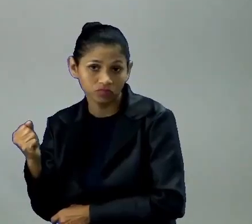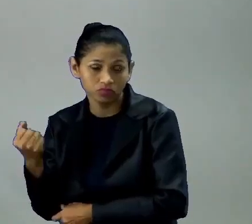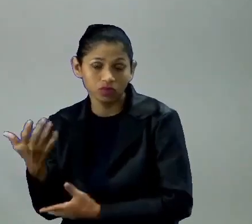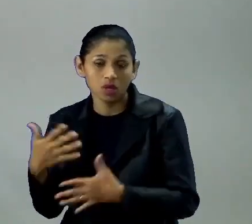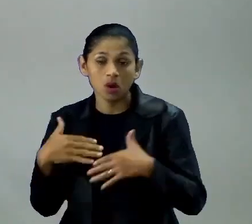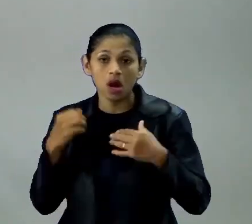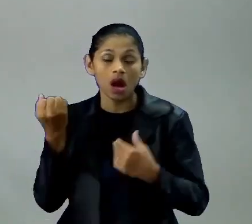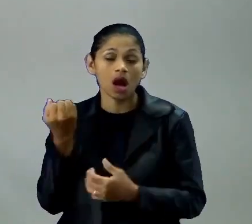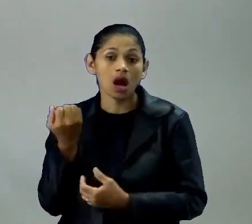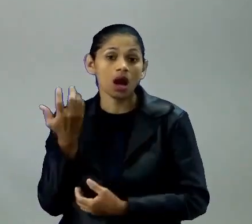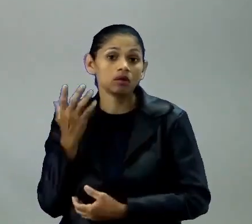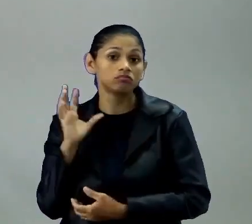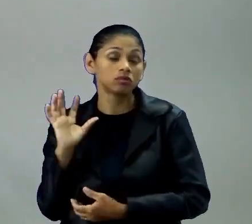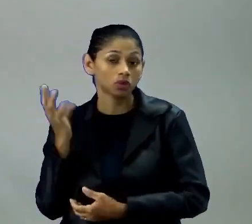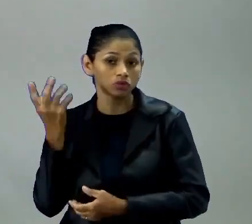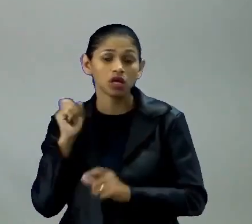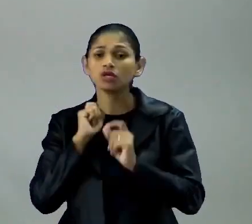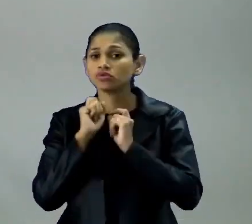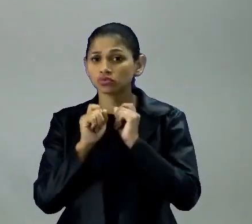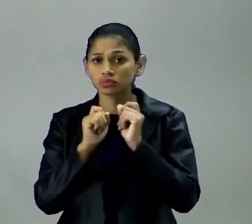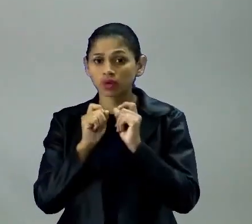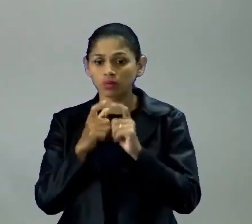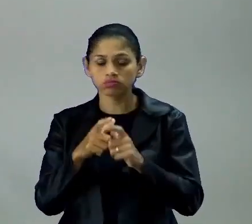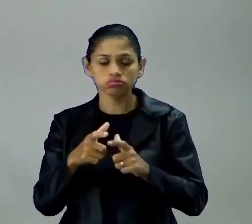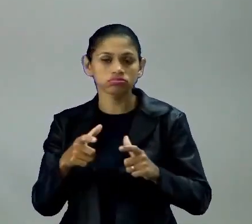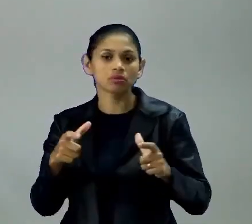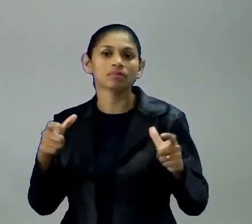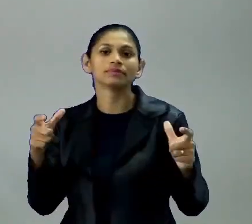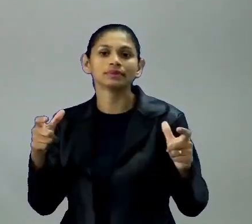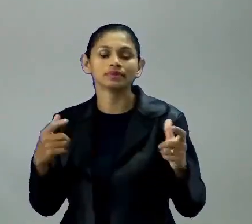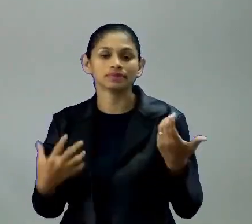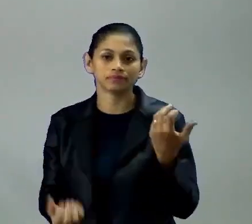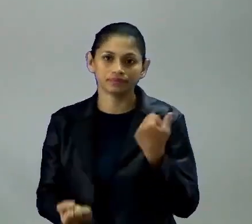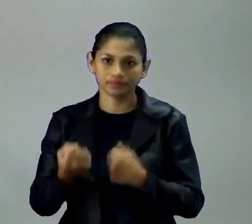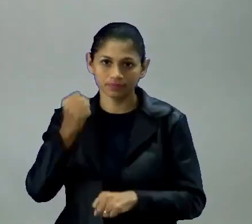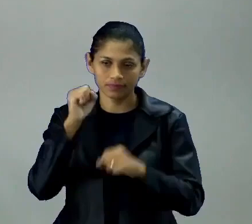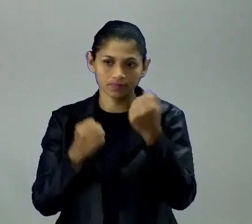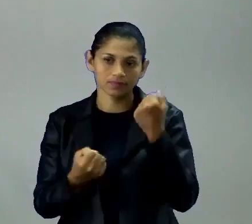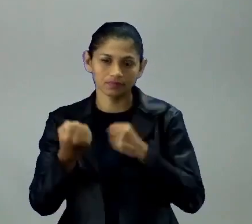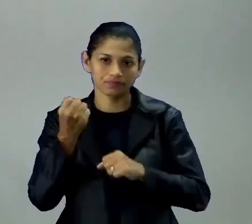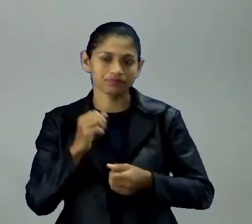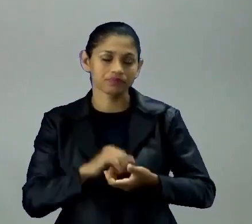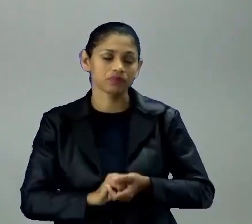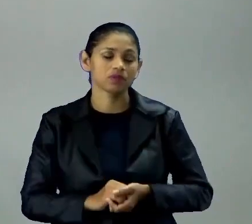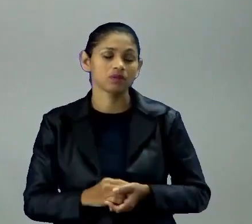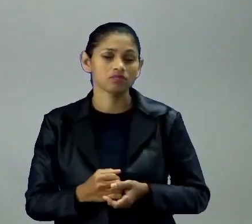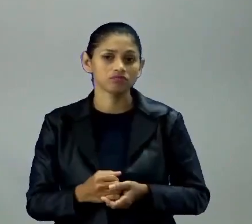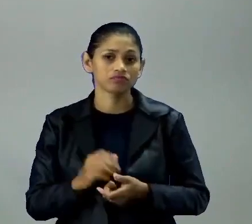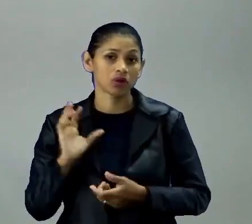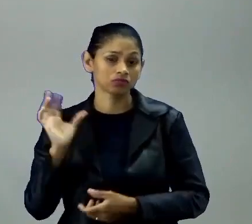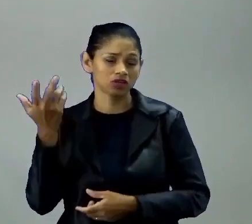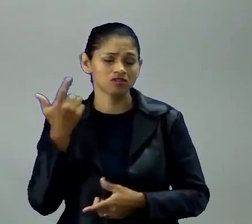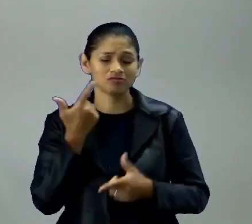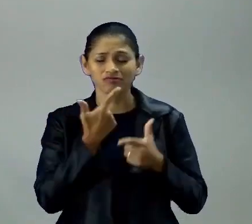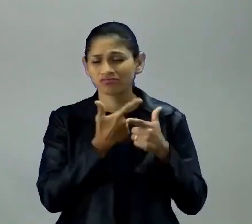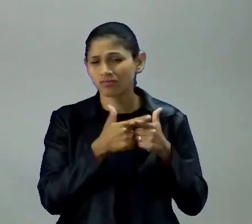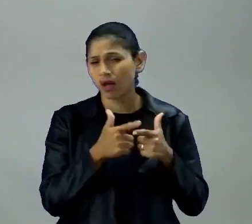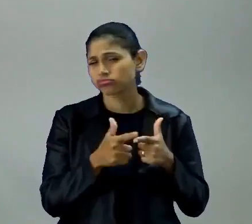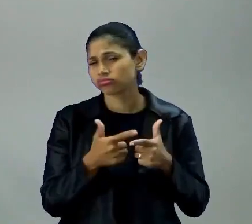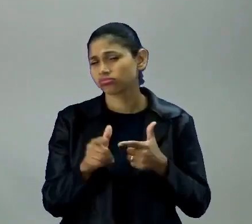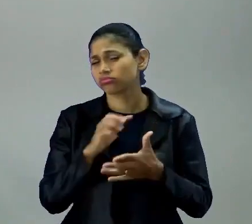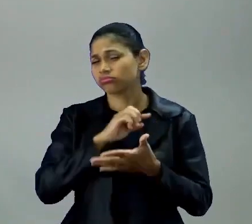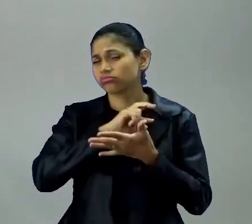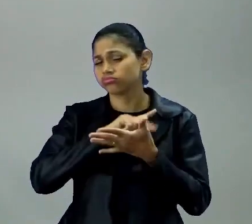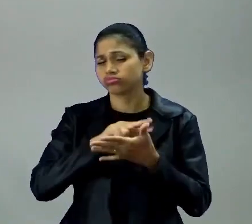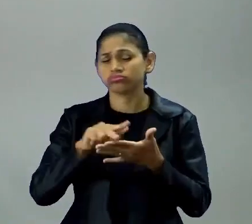viu, quando isso não é planejado, gera uma série, né, de problemas e de consequências, né, por causa dessa falta de